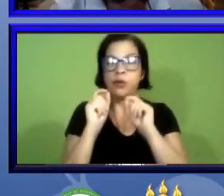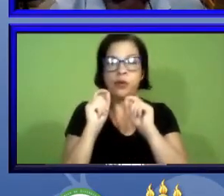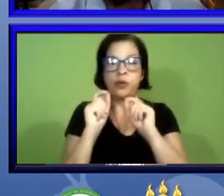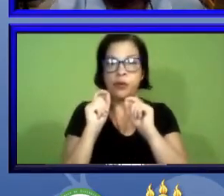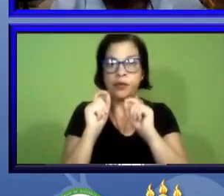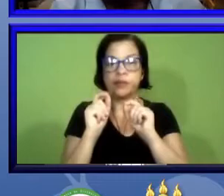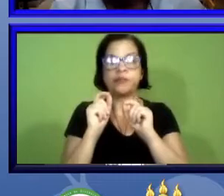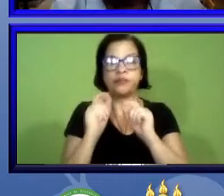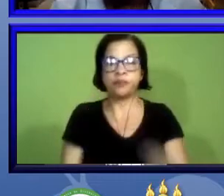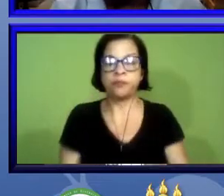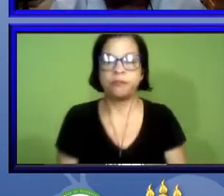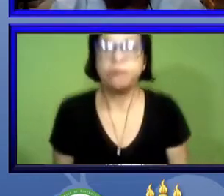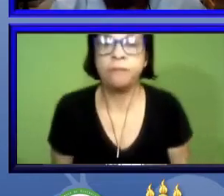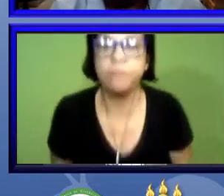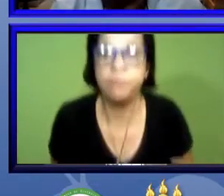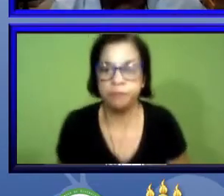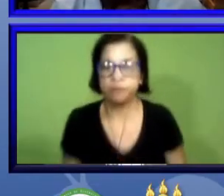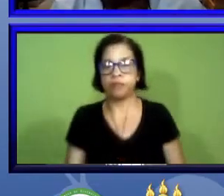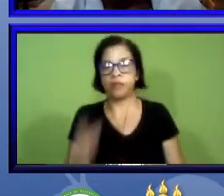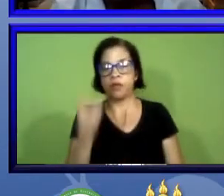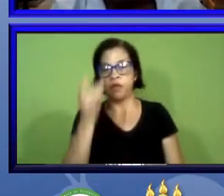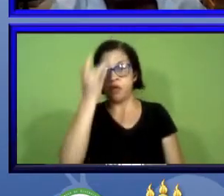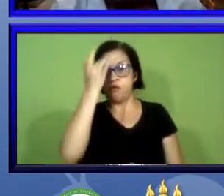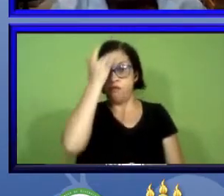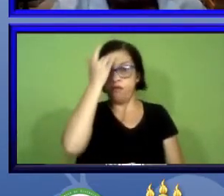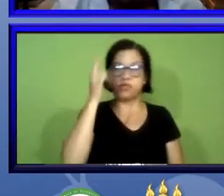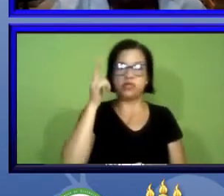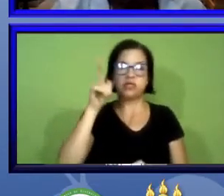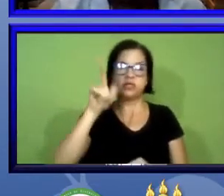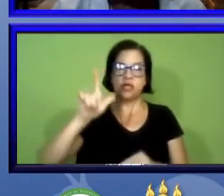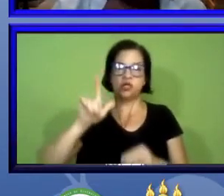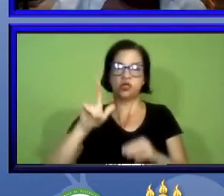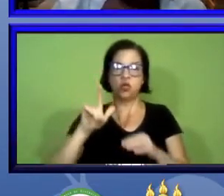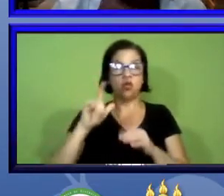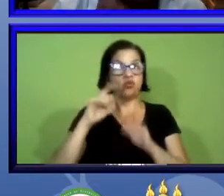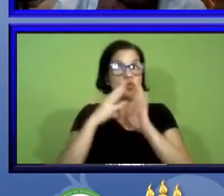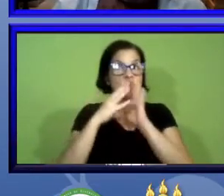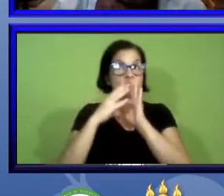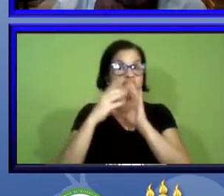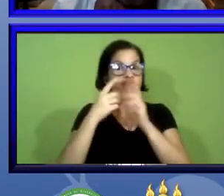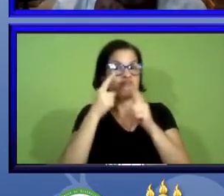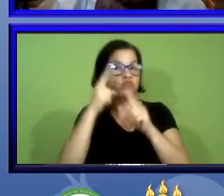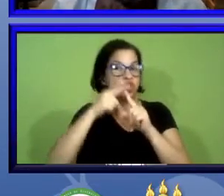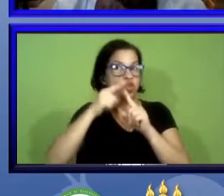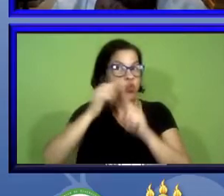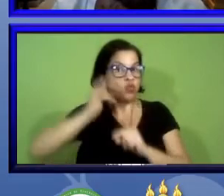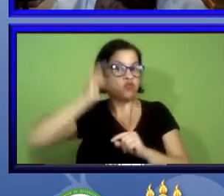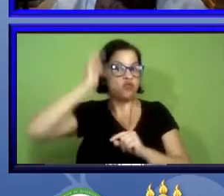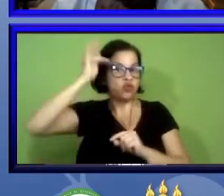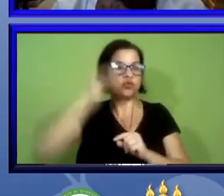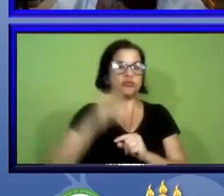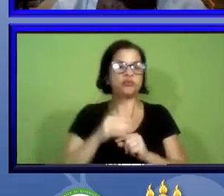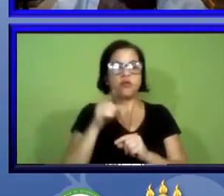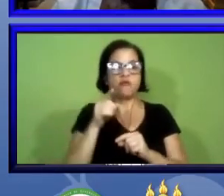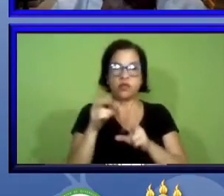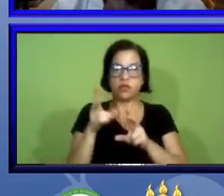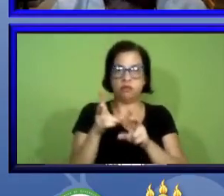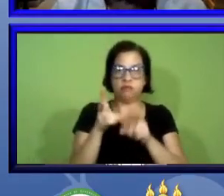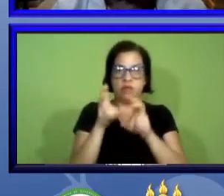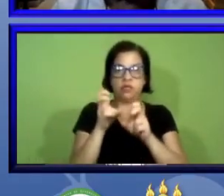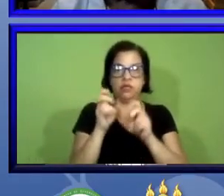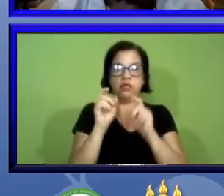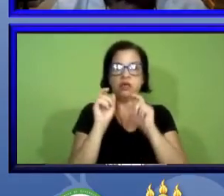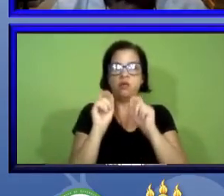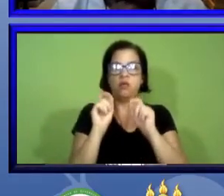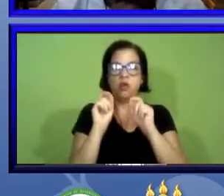facilitar a identificação de outros exemplares no futuro então vocês percebam que